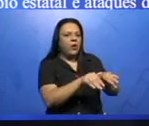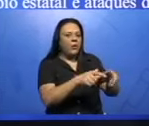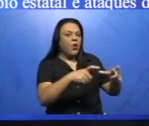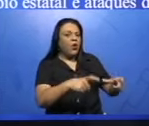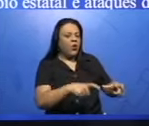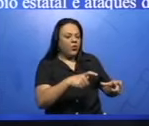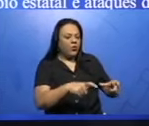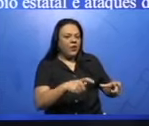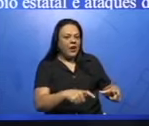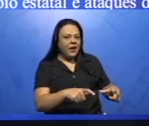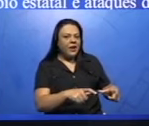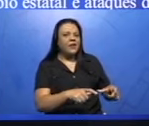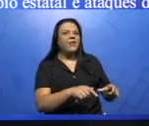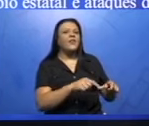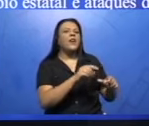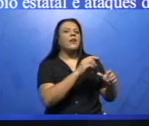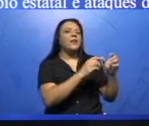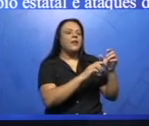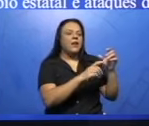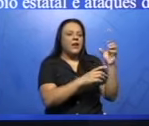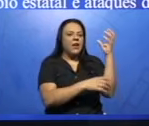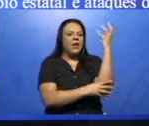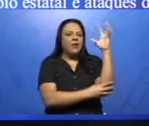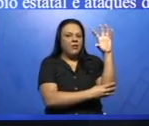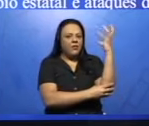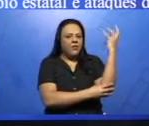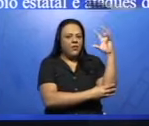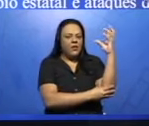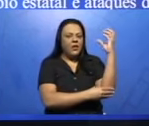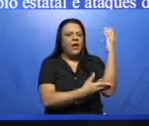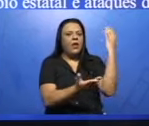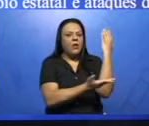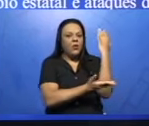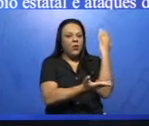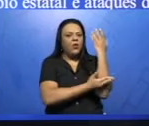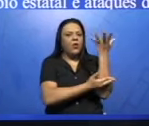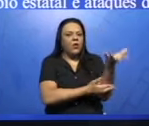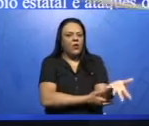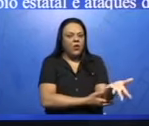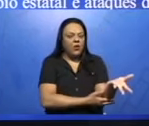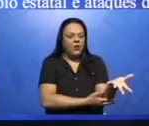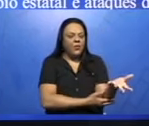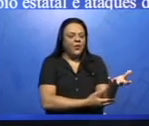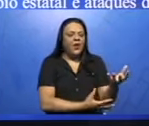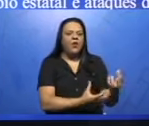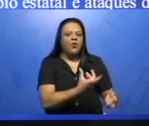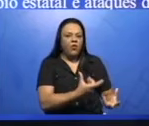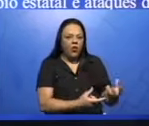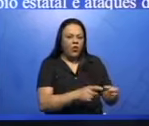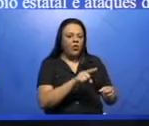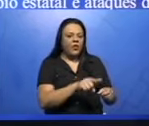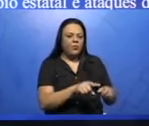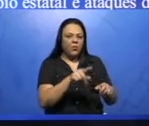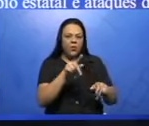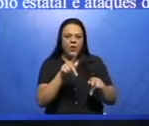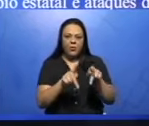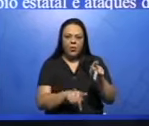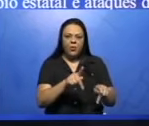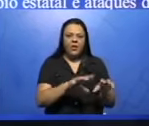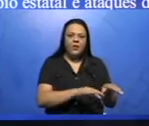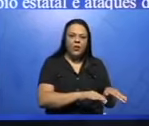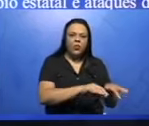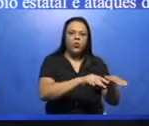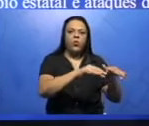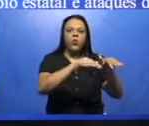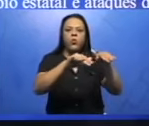processo e o consequente abandono dessa área. Então, isso vai empobrecendo o solo e aumentando as